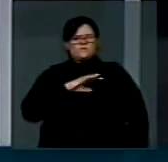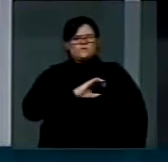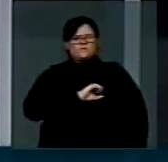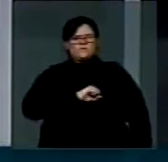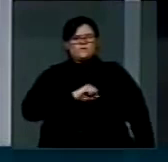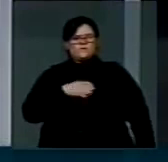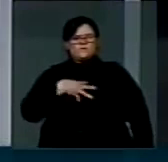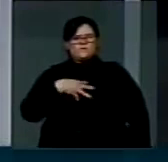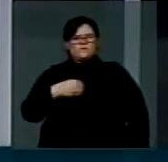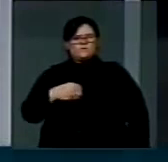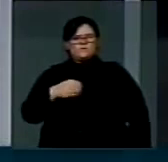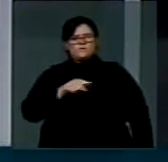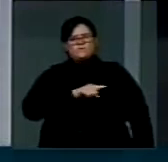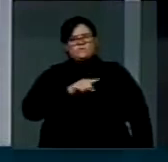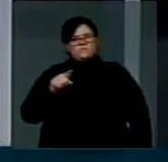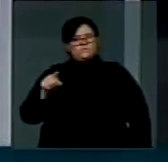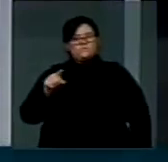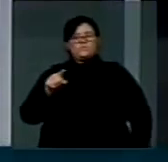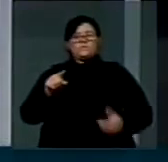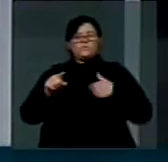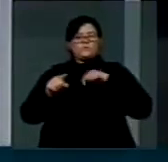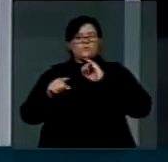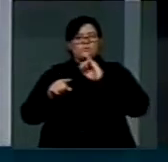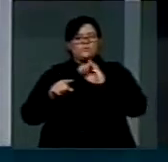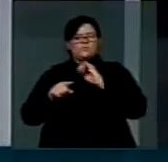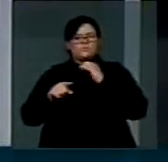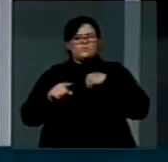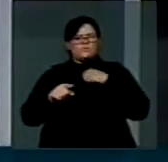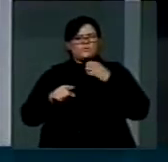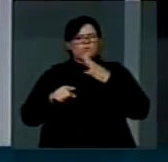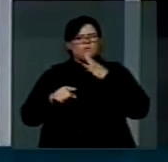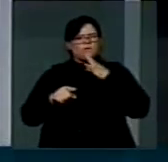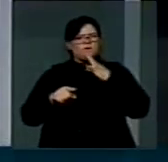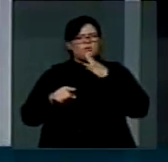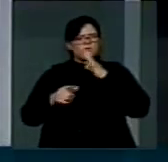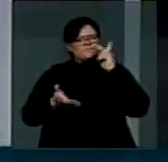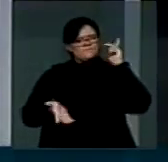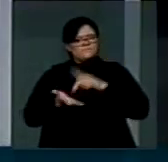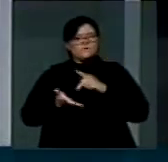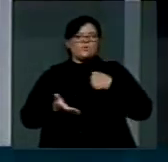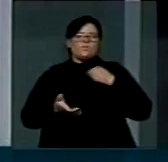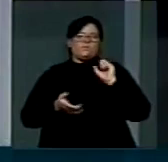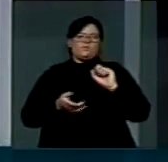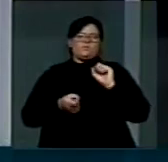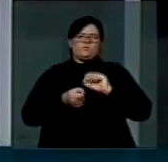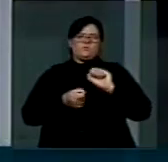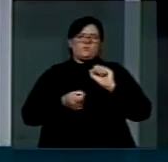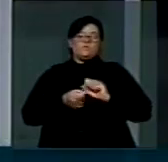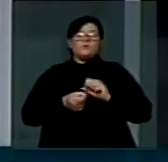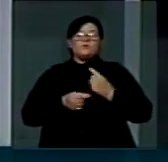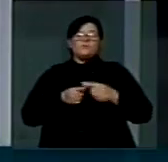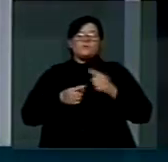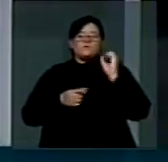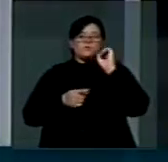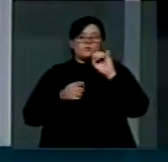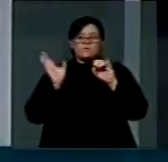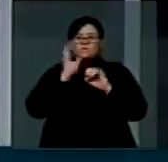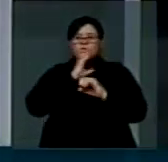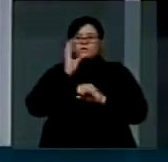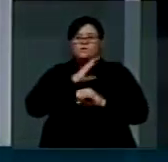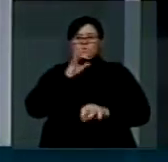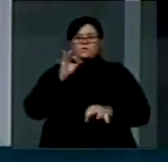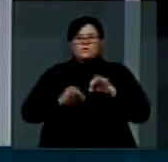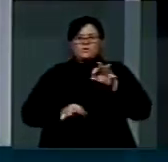Minhas senhoras e meus senhores, faço aqui com conhecimento de causa. Acelerar o julgamento para quem tem